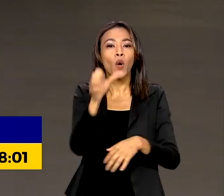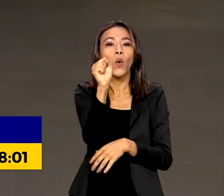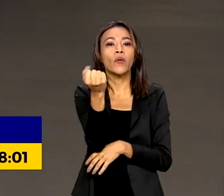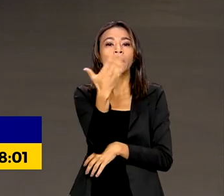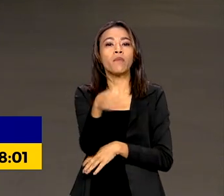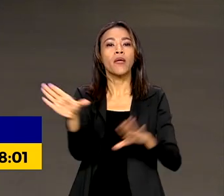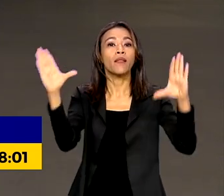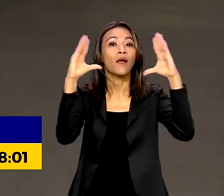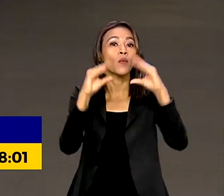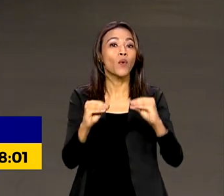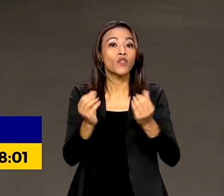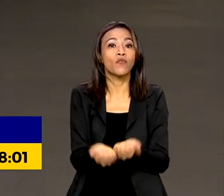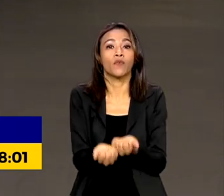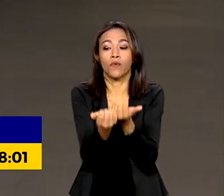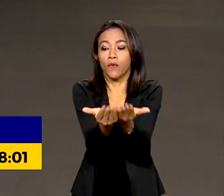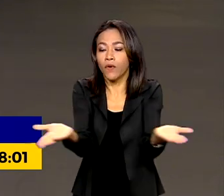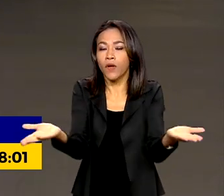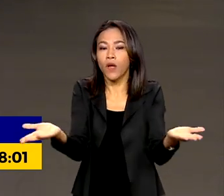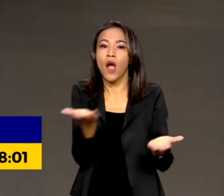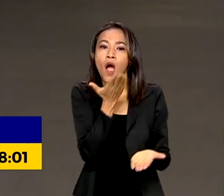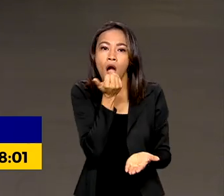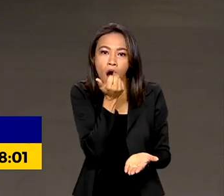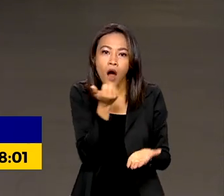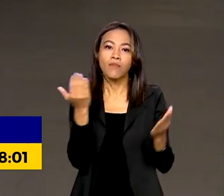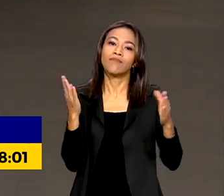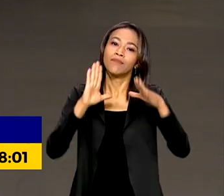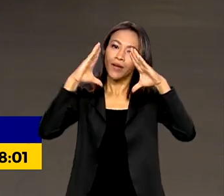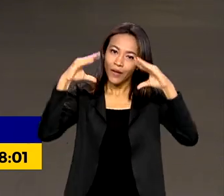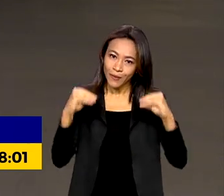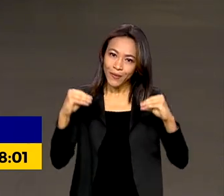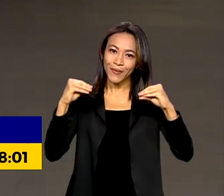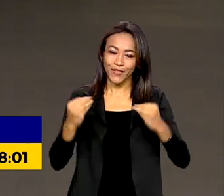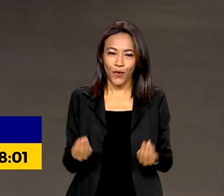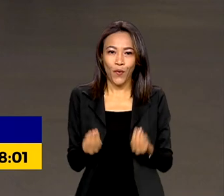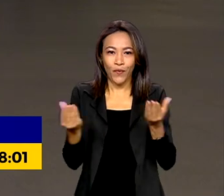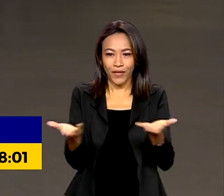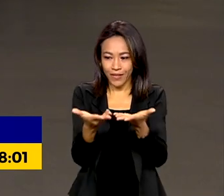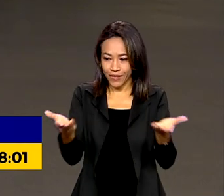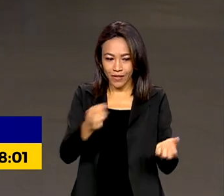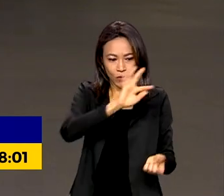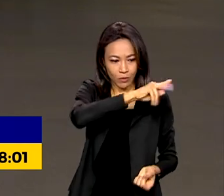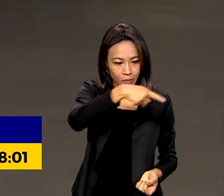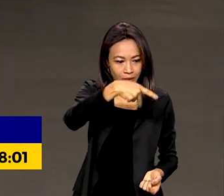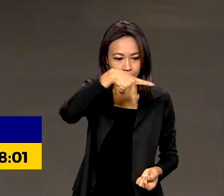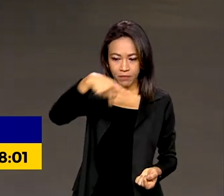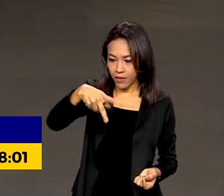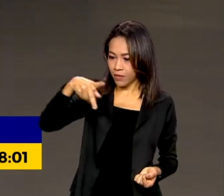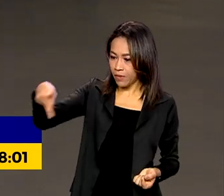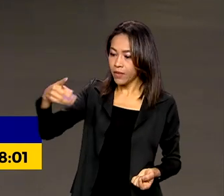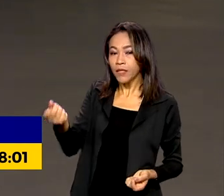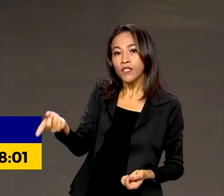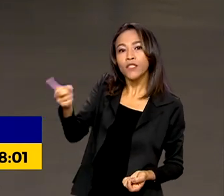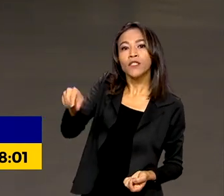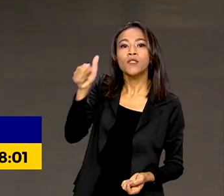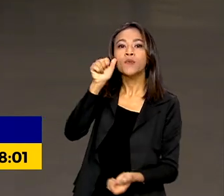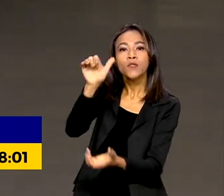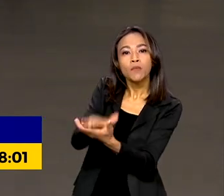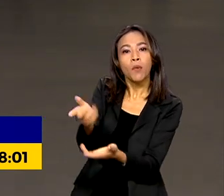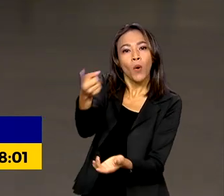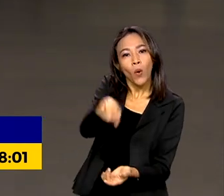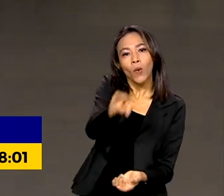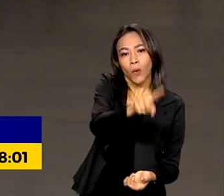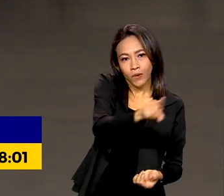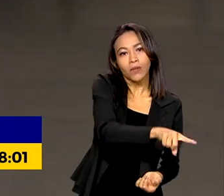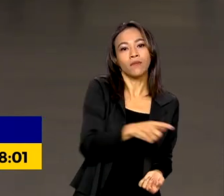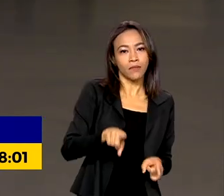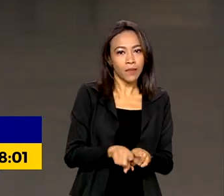oferecido pelo presidente Lula e pela 1ª Banja da Silva aos presidentes e respectivos cônjuges. Confirmaram